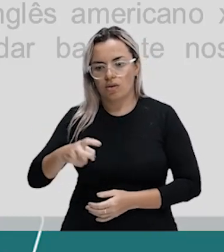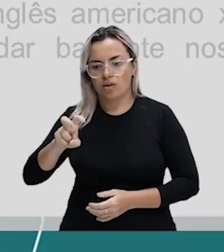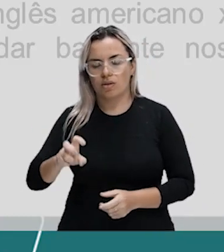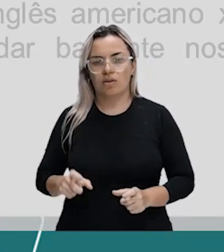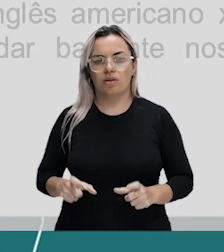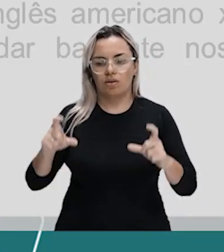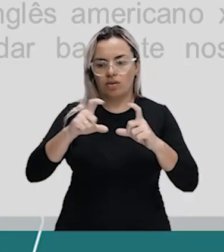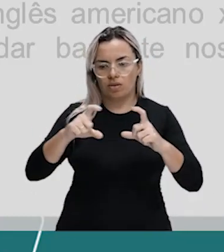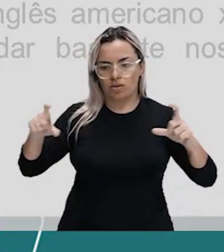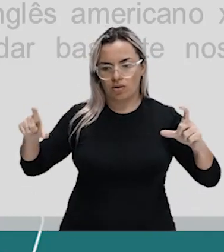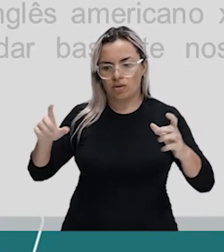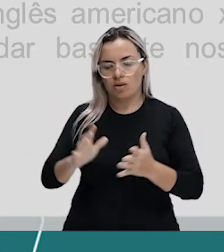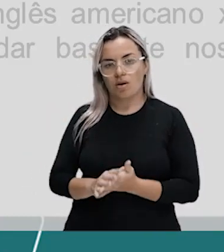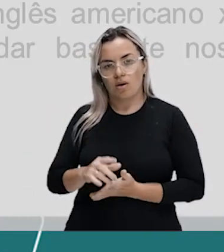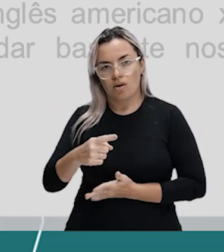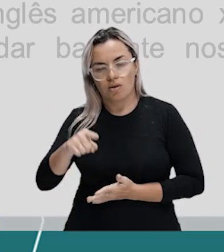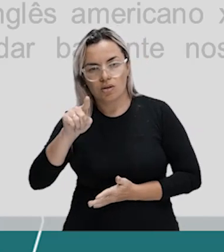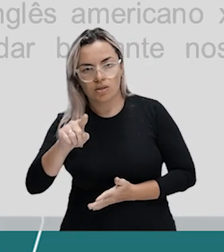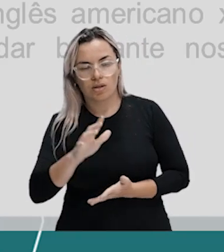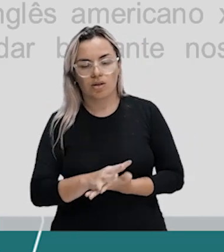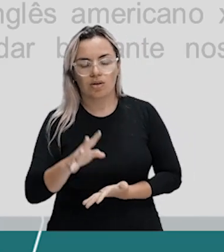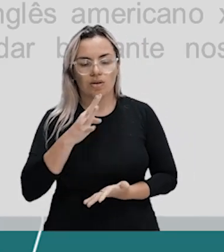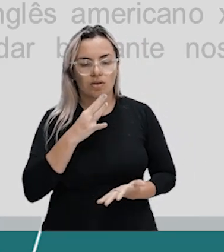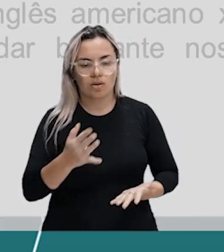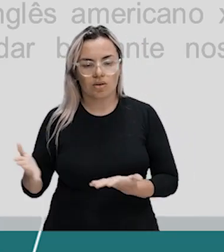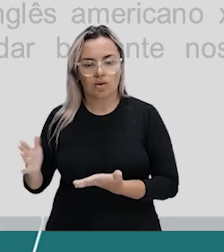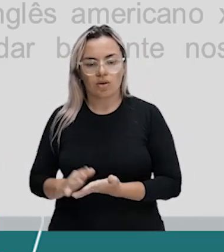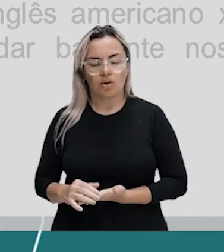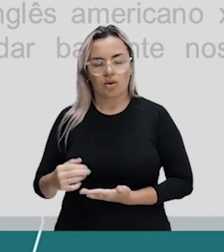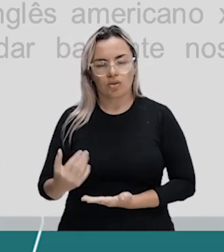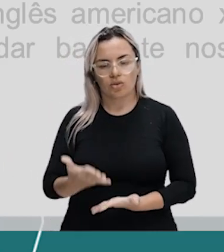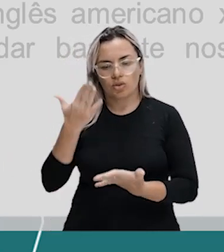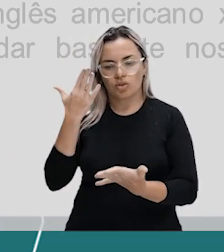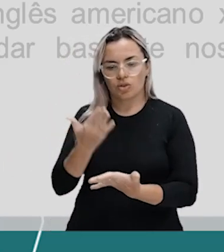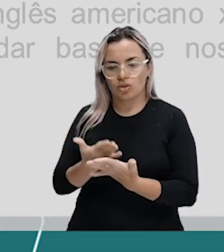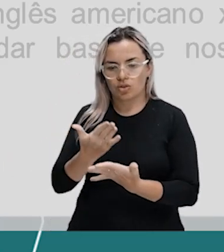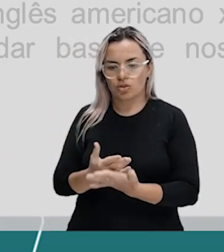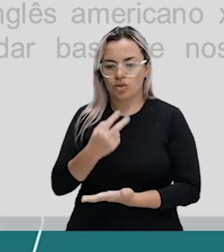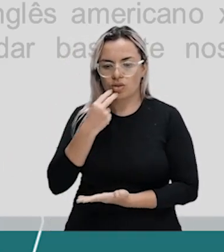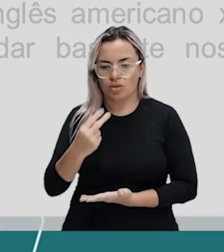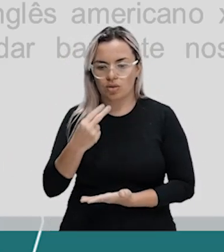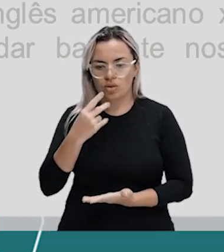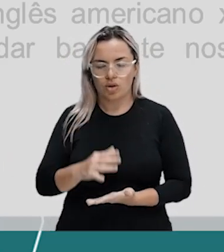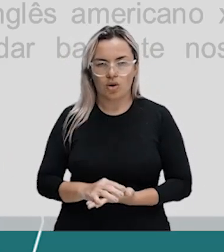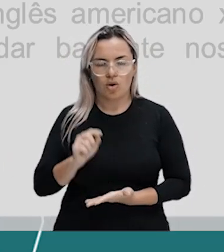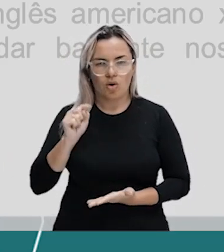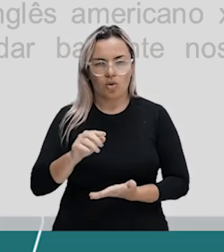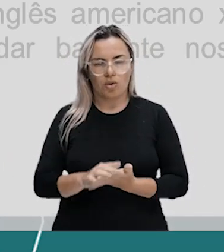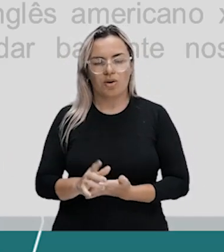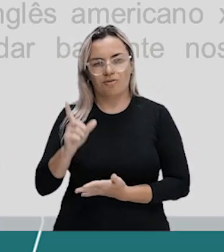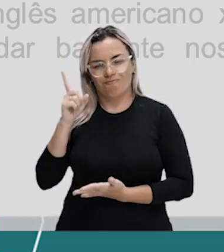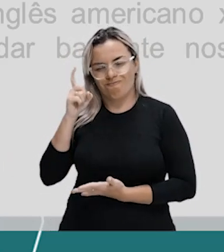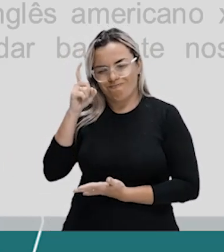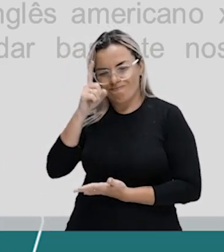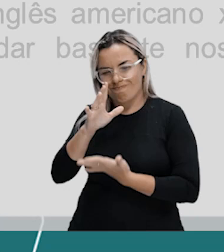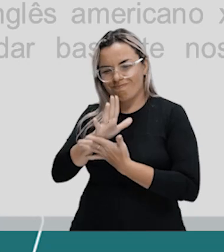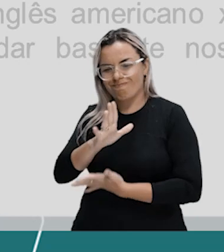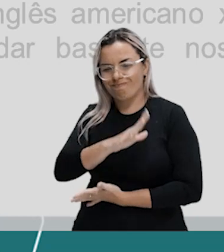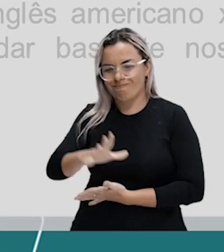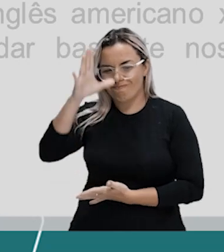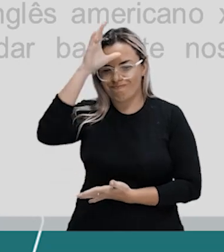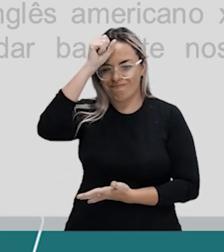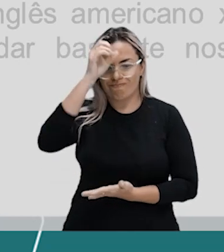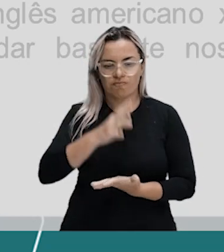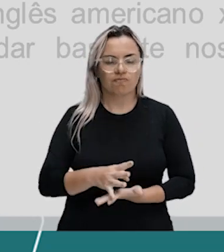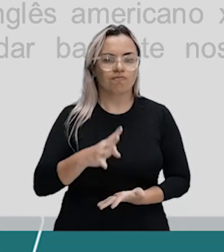de todas. Quando nós estudamos o idioma, um dos maiores desafios no aprendizado é conhecer o repertório